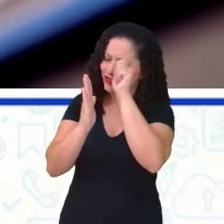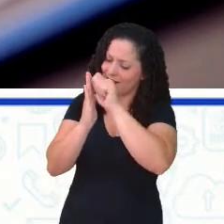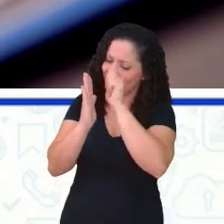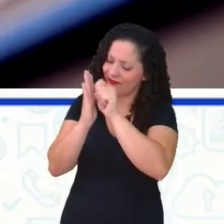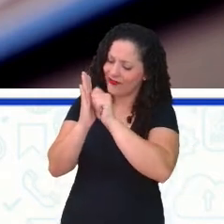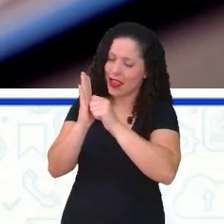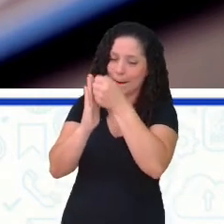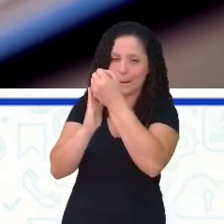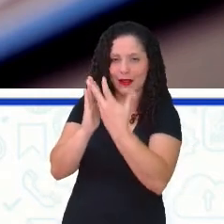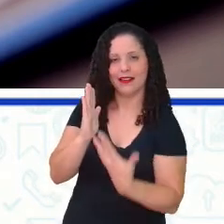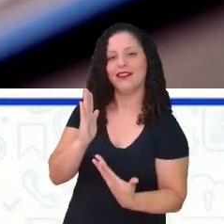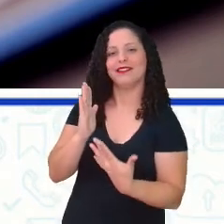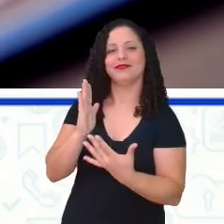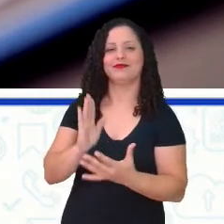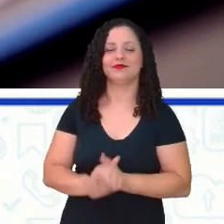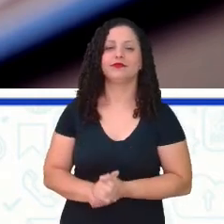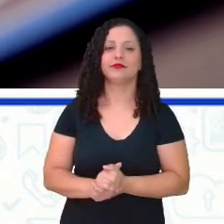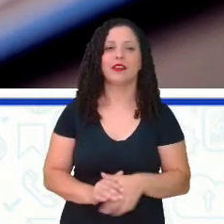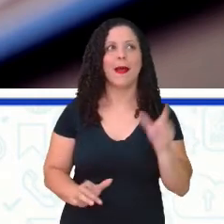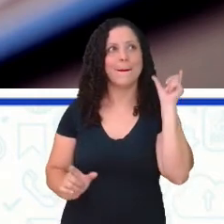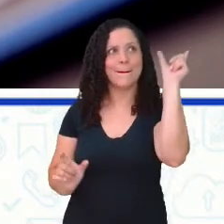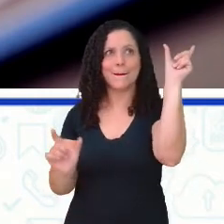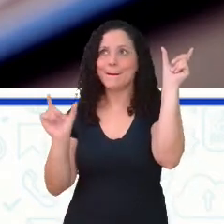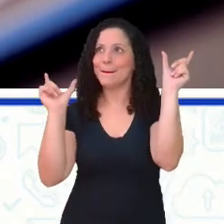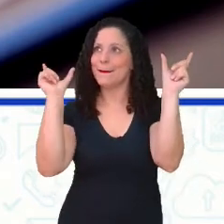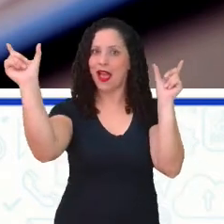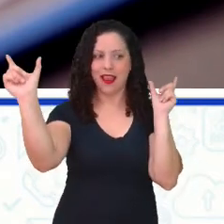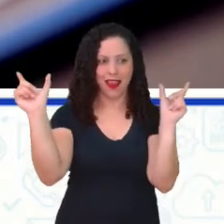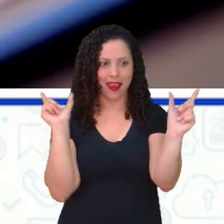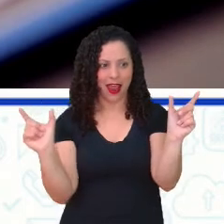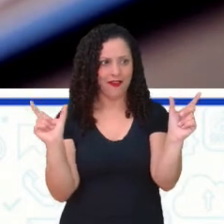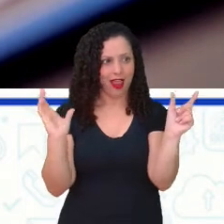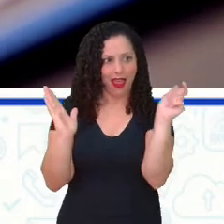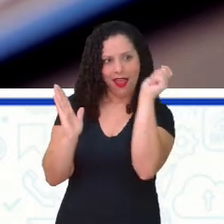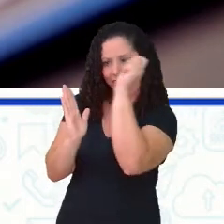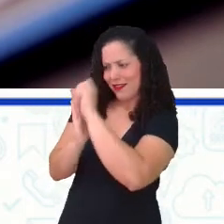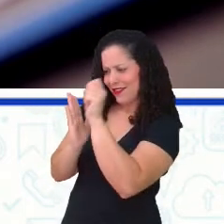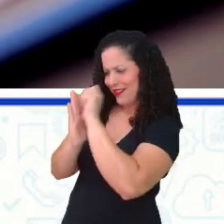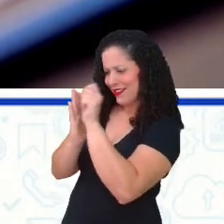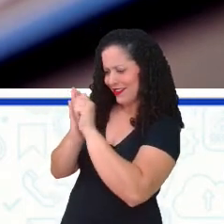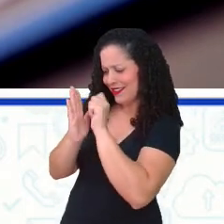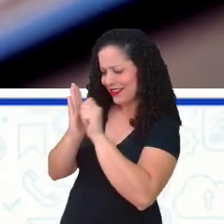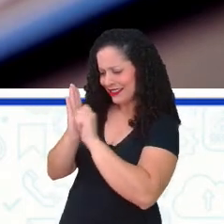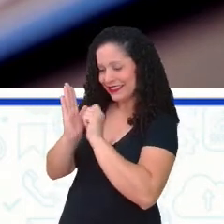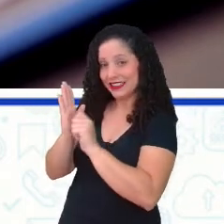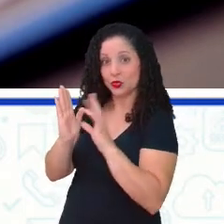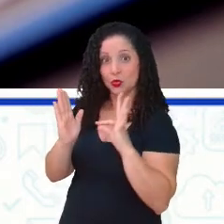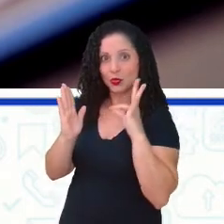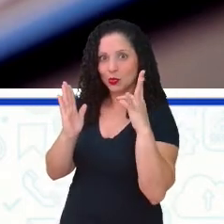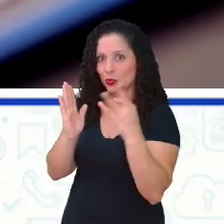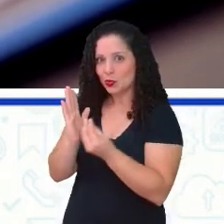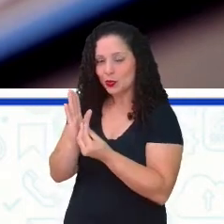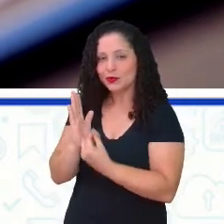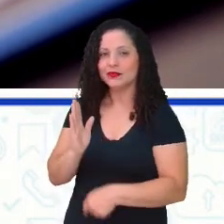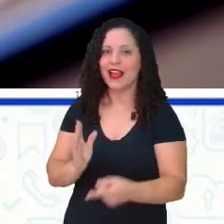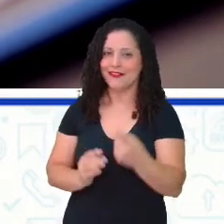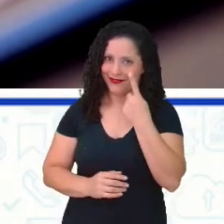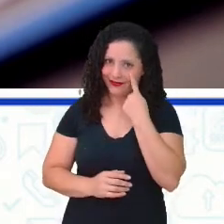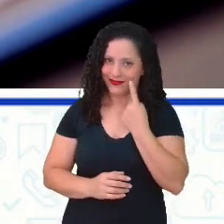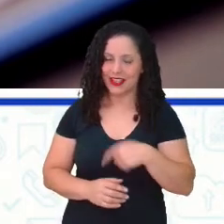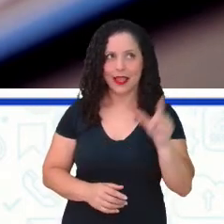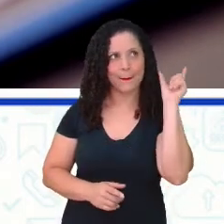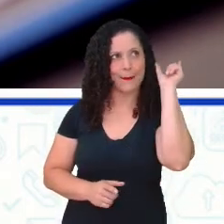A palavra é o meu domínio sobre o mundo. Porque ela está vendo, não é? Que a palavra